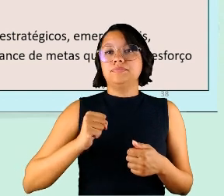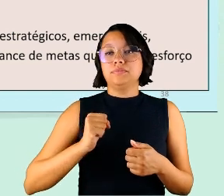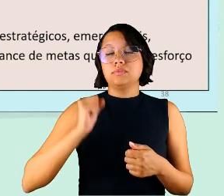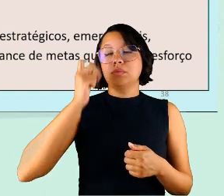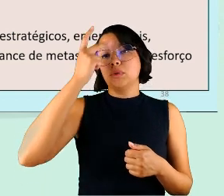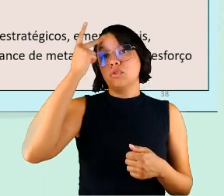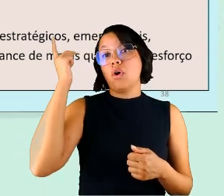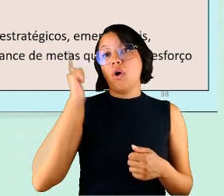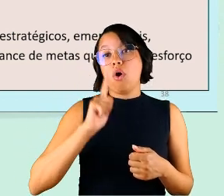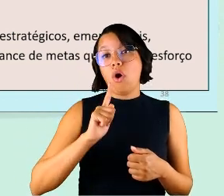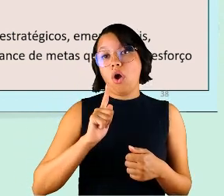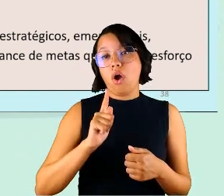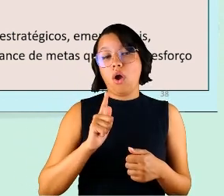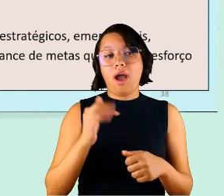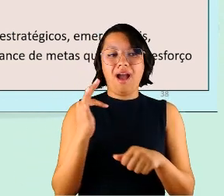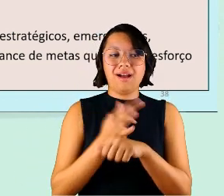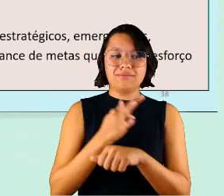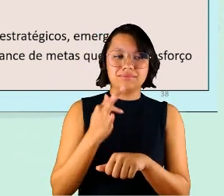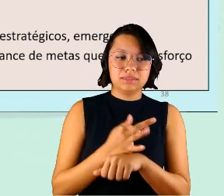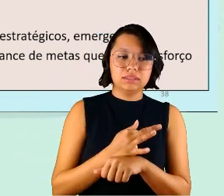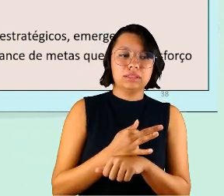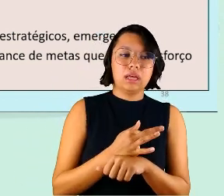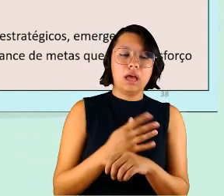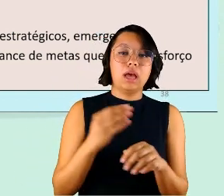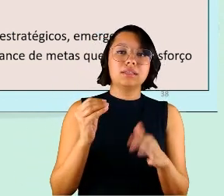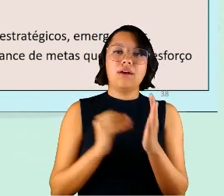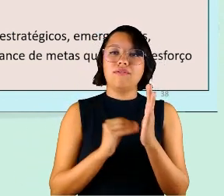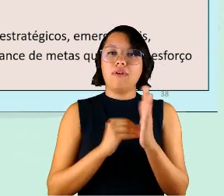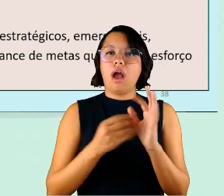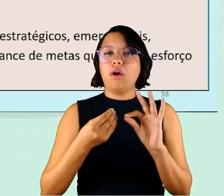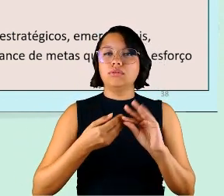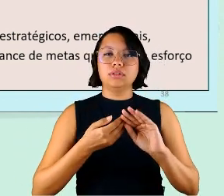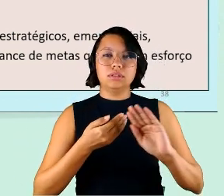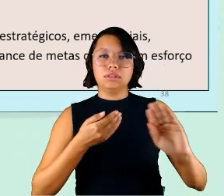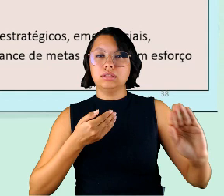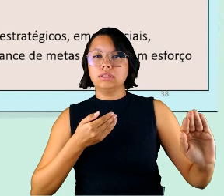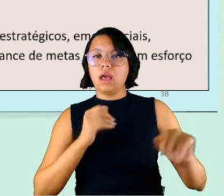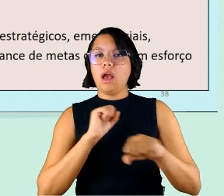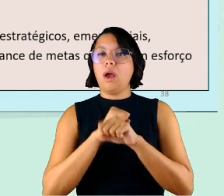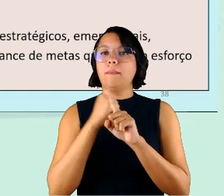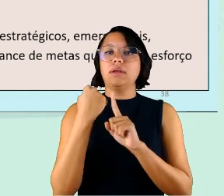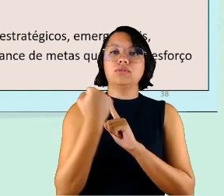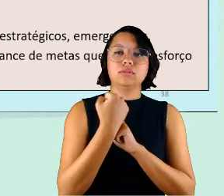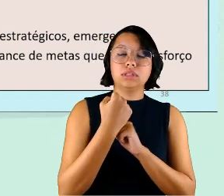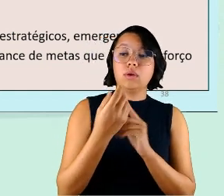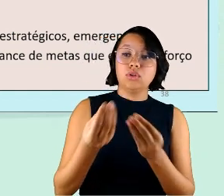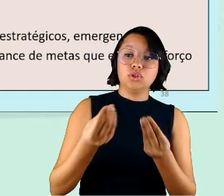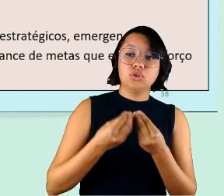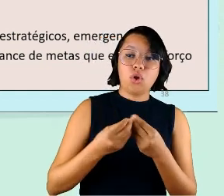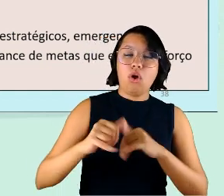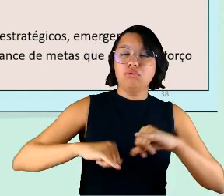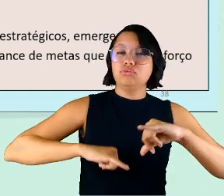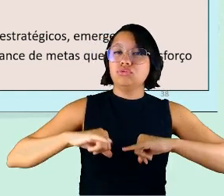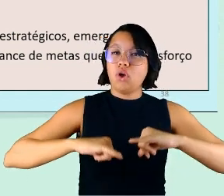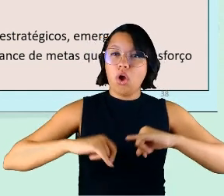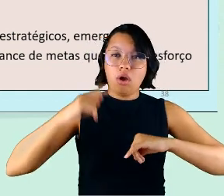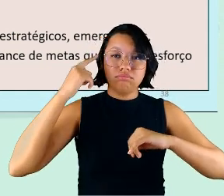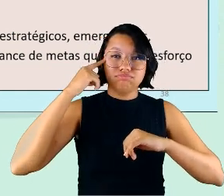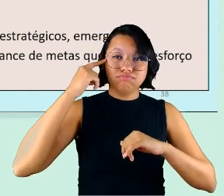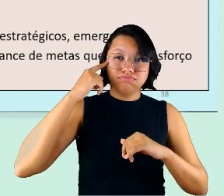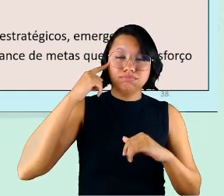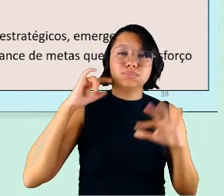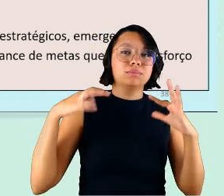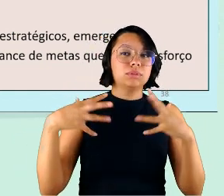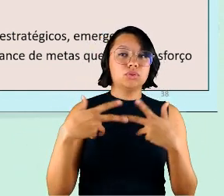conseguiram resistir inclusive a essa falta né o distanciamento social que trouxe seu sofrimento psíquico para